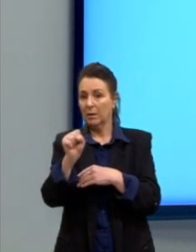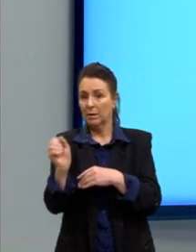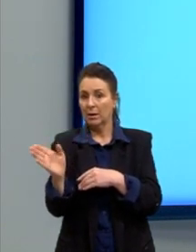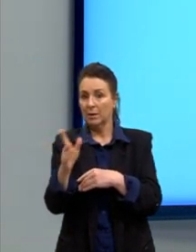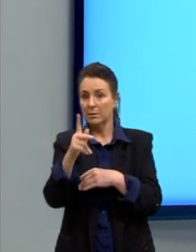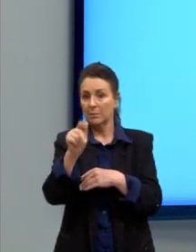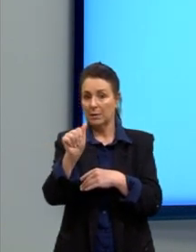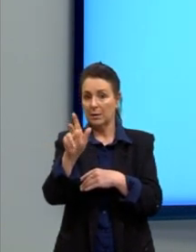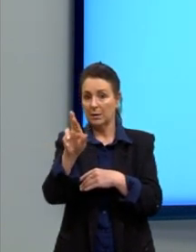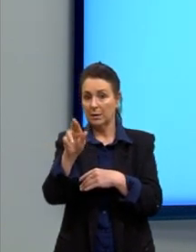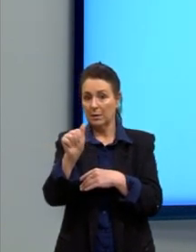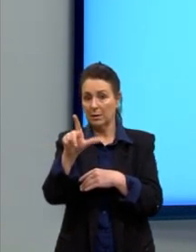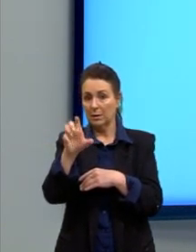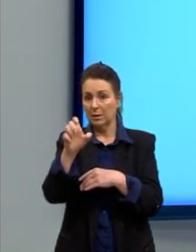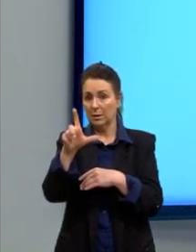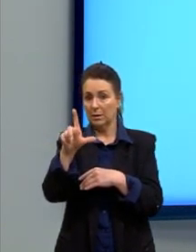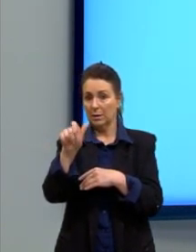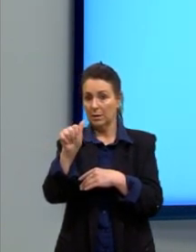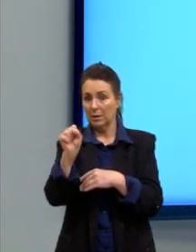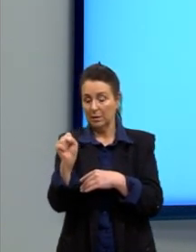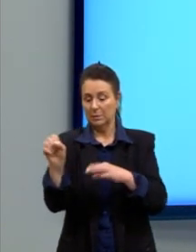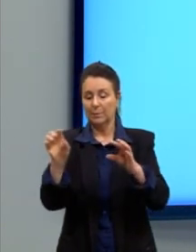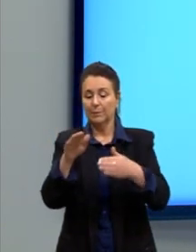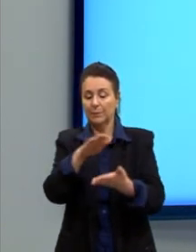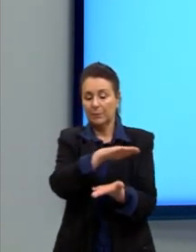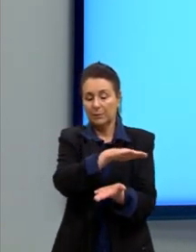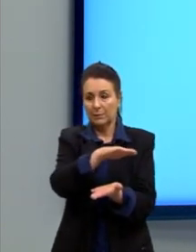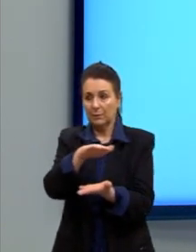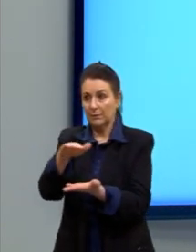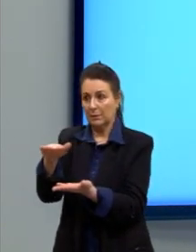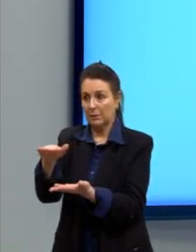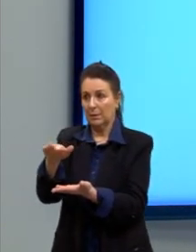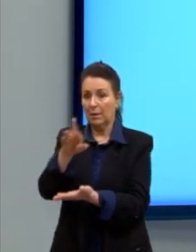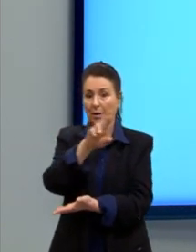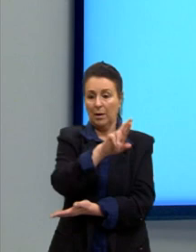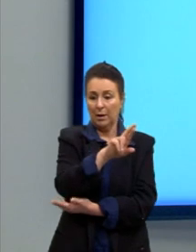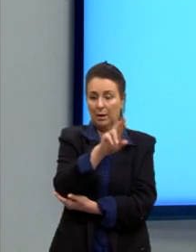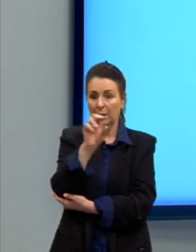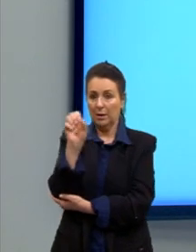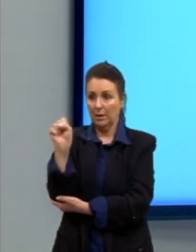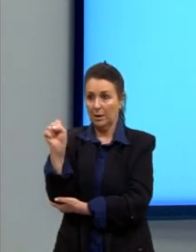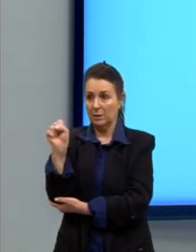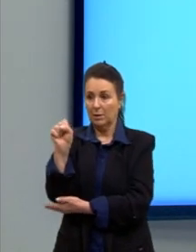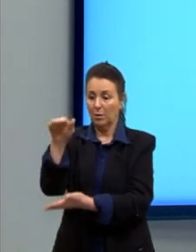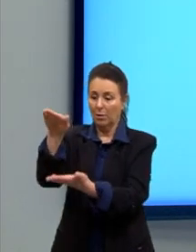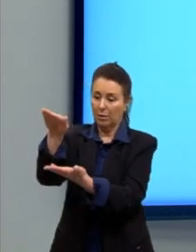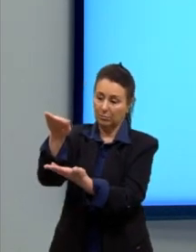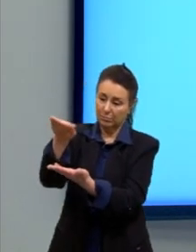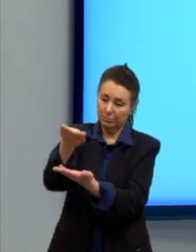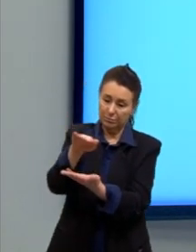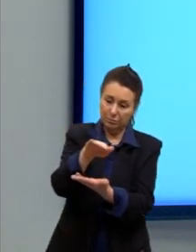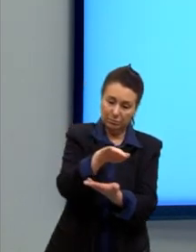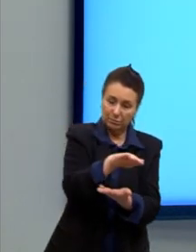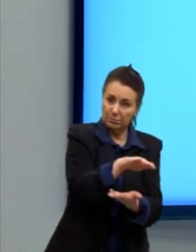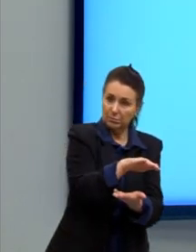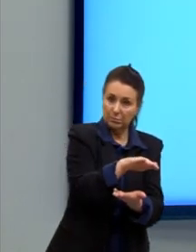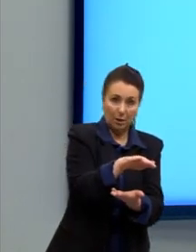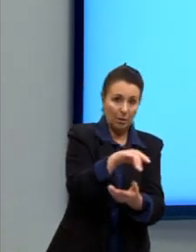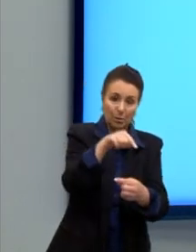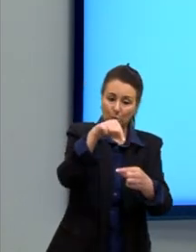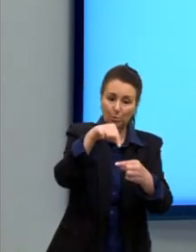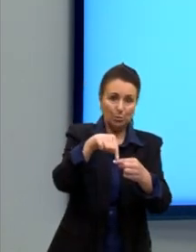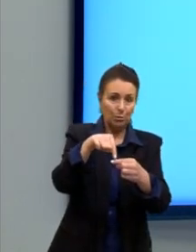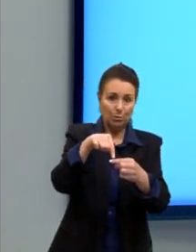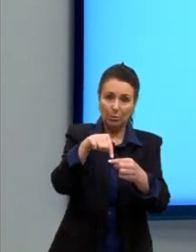reta R e a reta S. Retas paralelas são aquelas retas que não se cruzam em nenhum ponto.